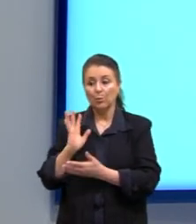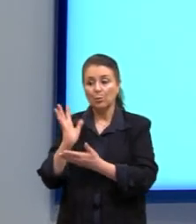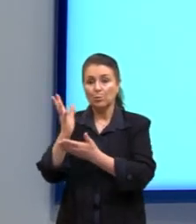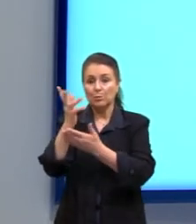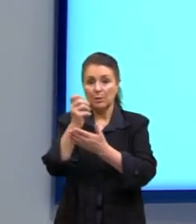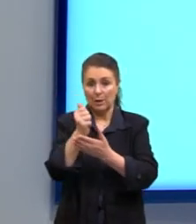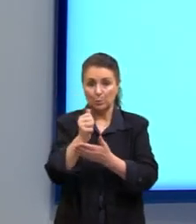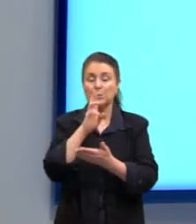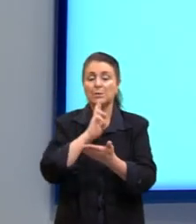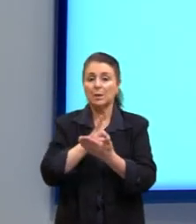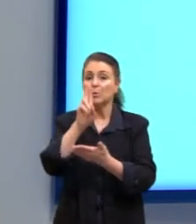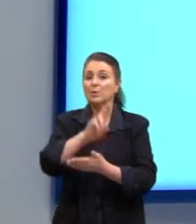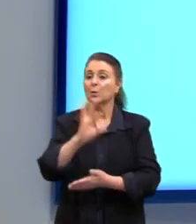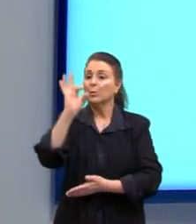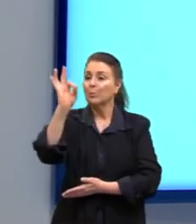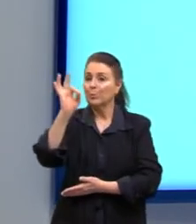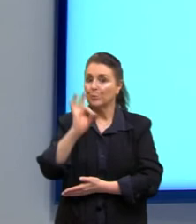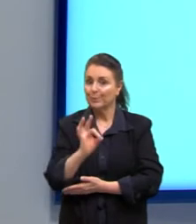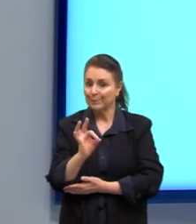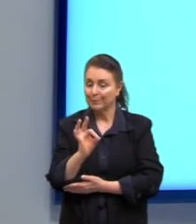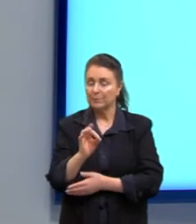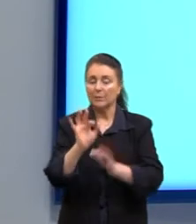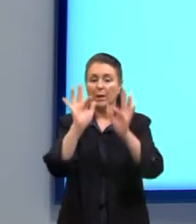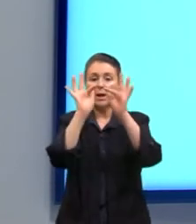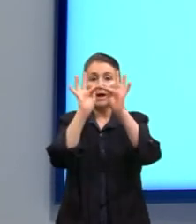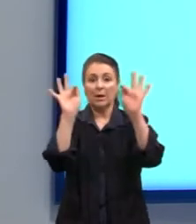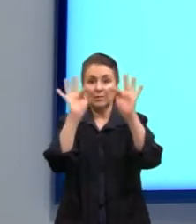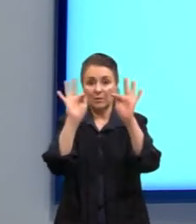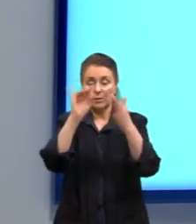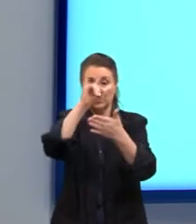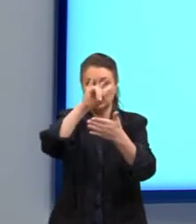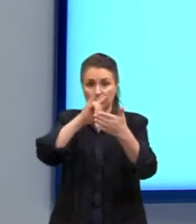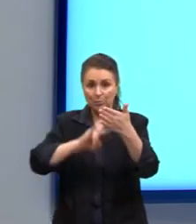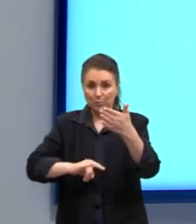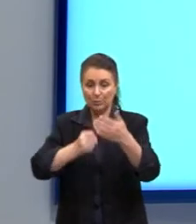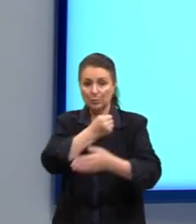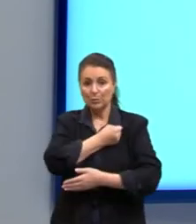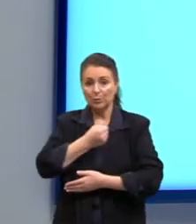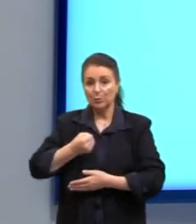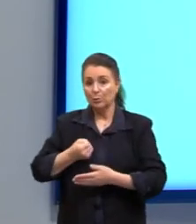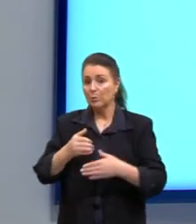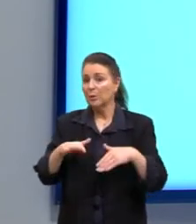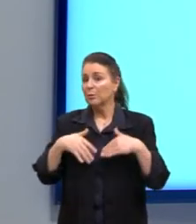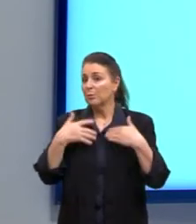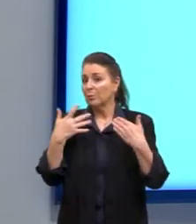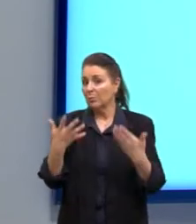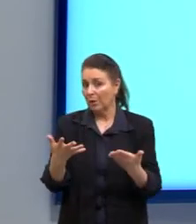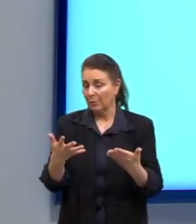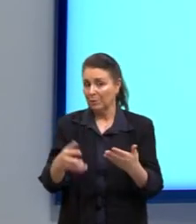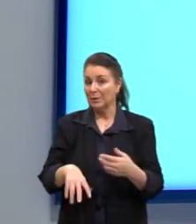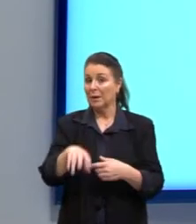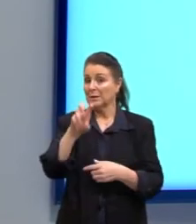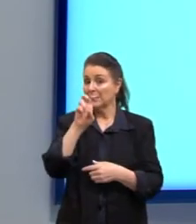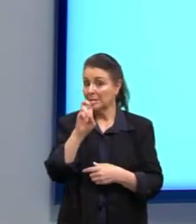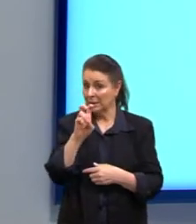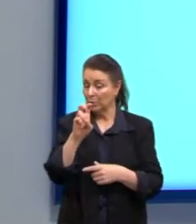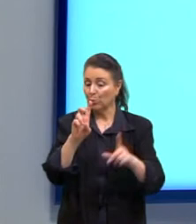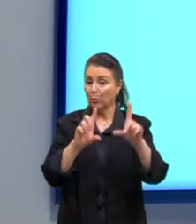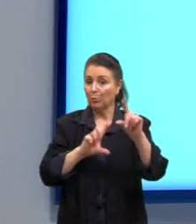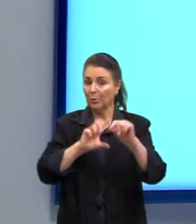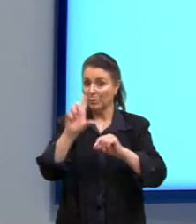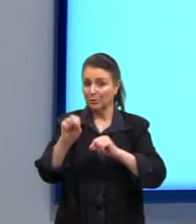porcentagem. A frase a ser colocada no documento é a de número. Então, temos as nossas cinco alternativas,